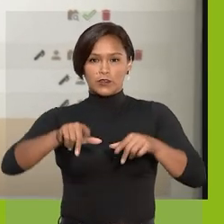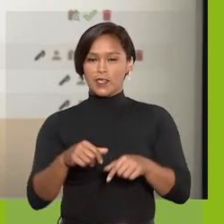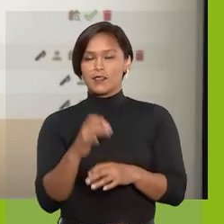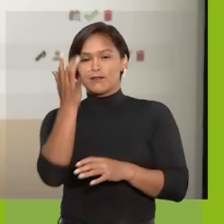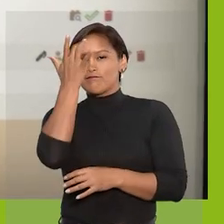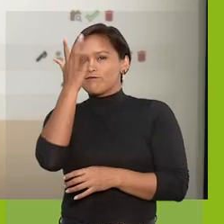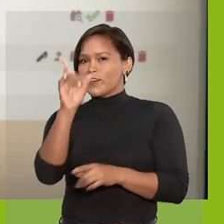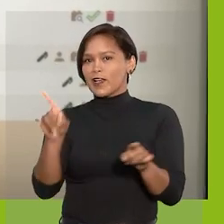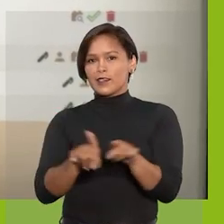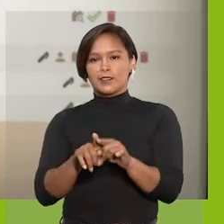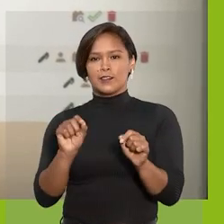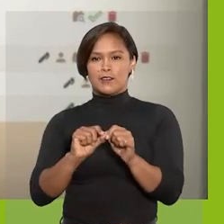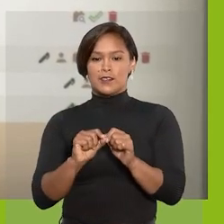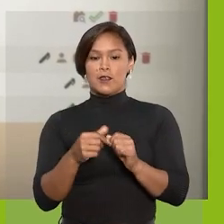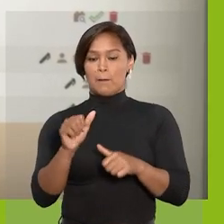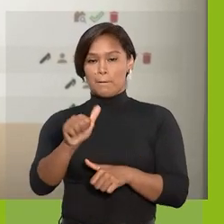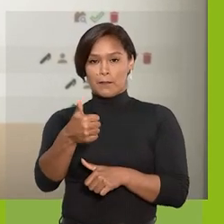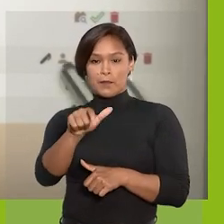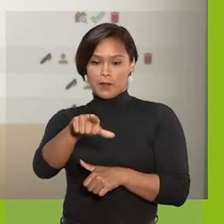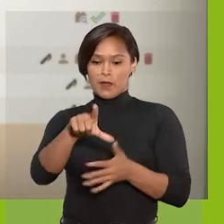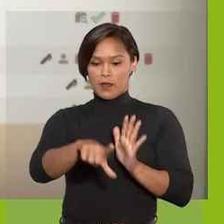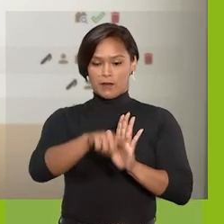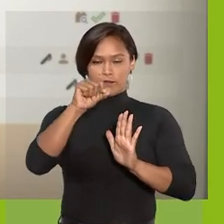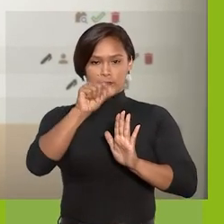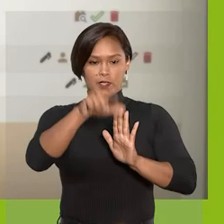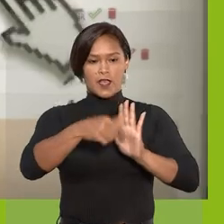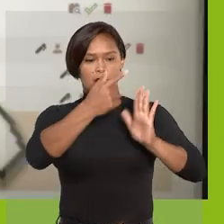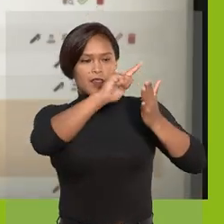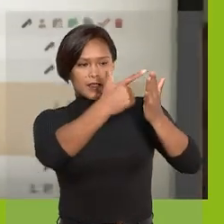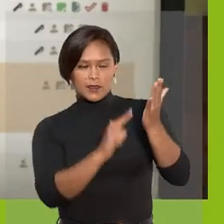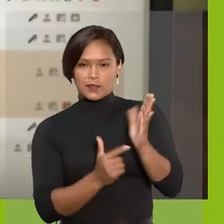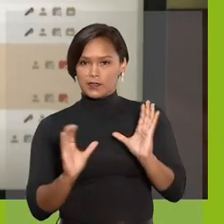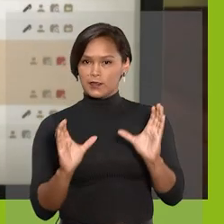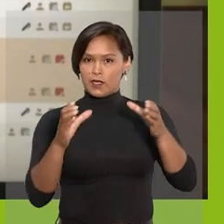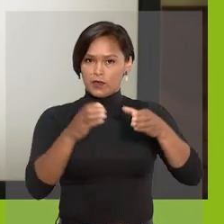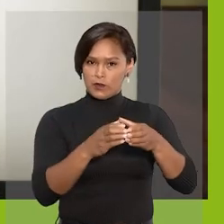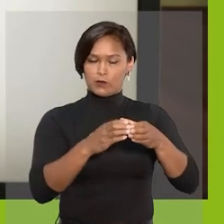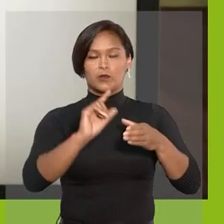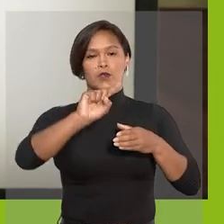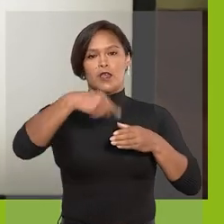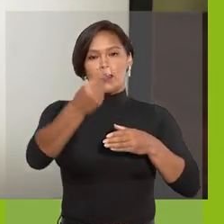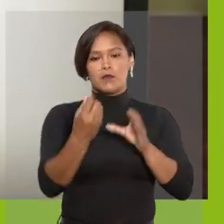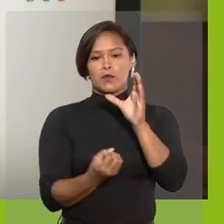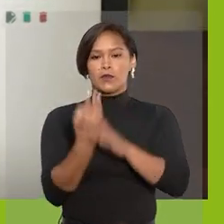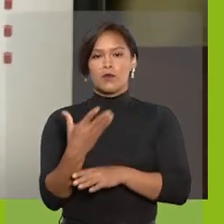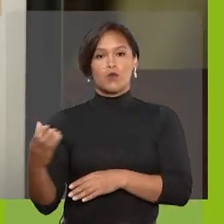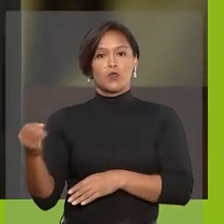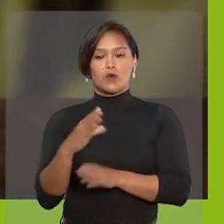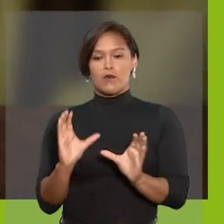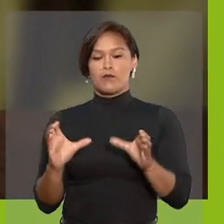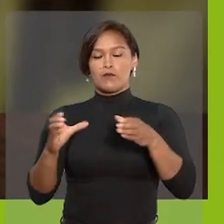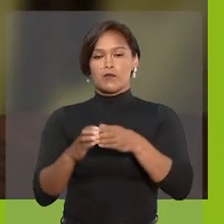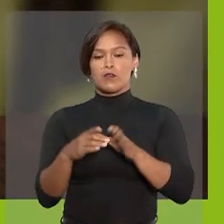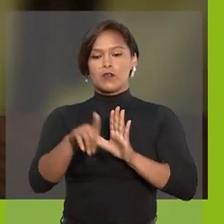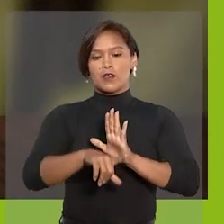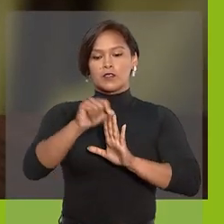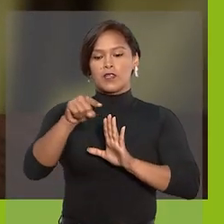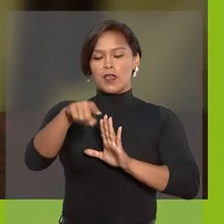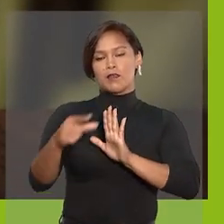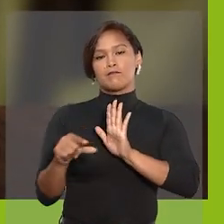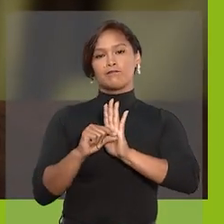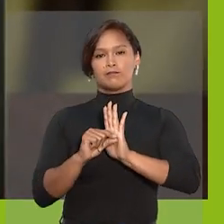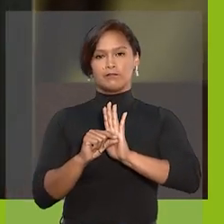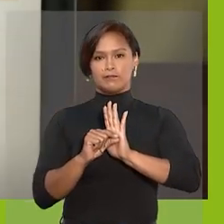simples. O primeiro passo é clicar em Listar grupos e em seguida criar um novo grupo selecionando este